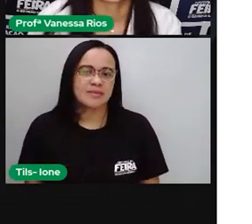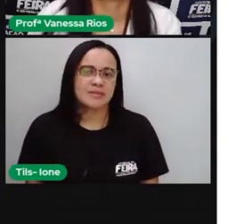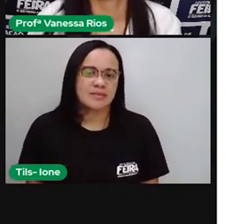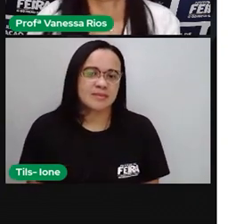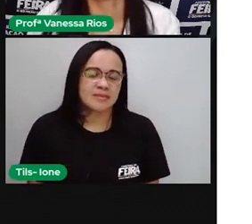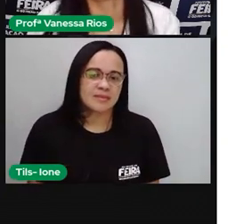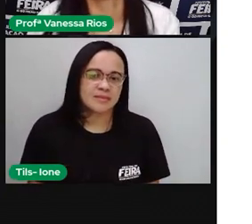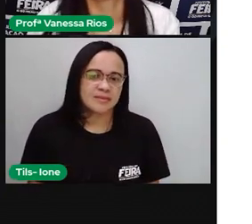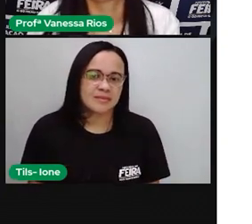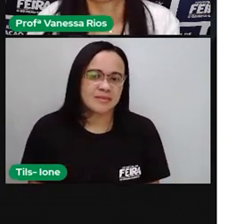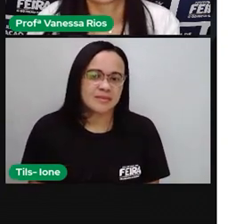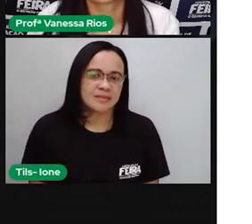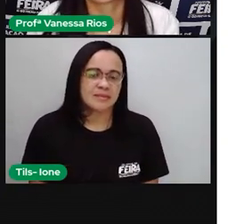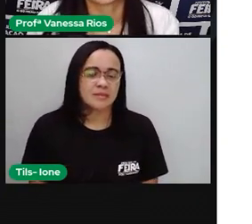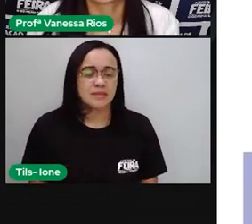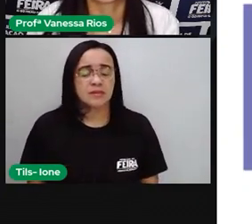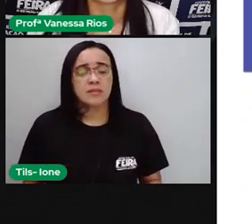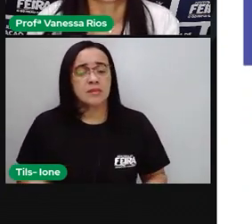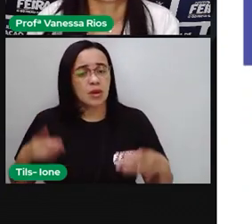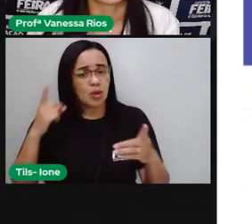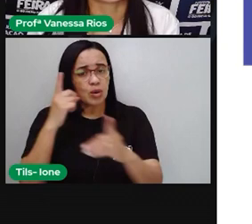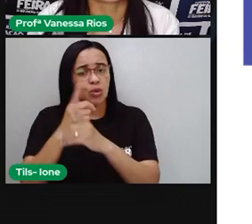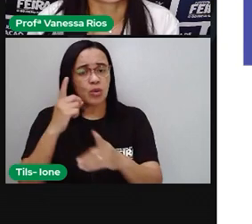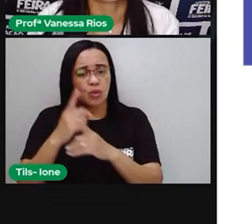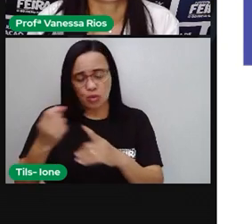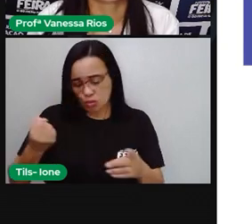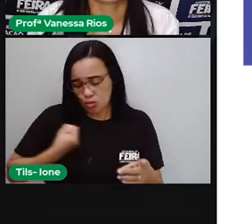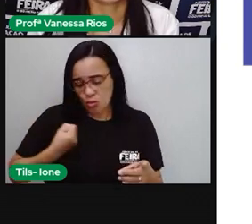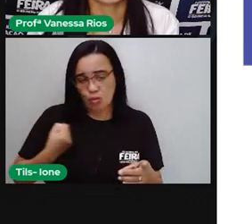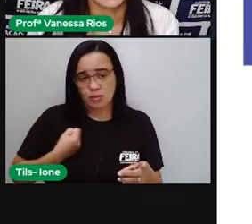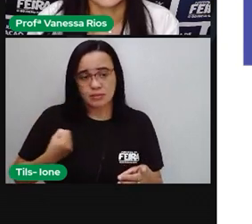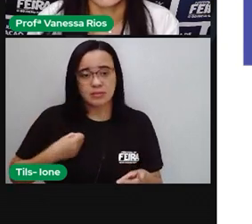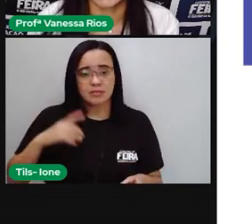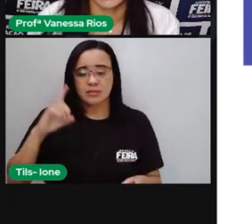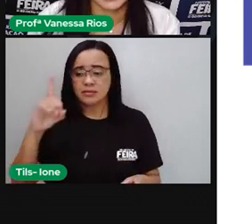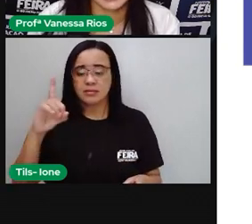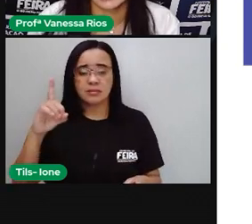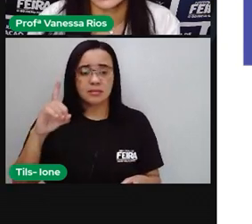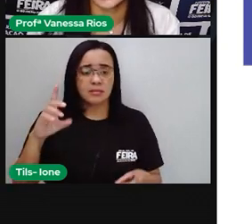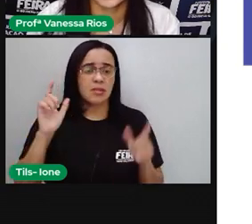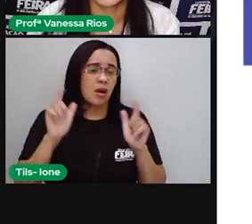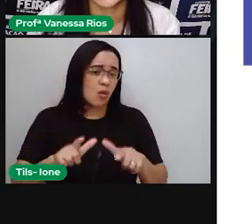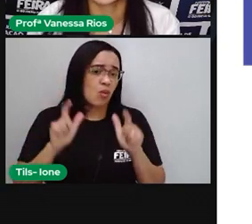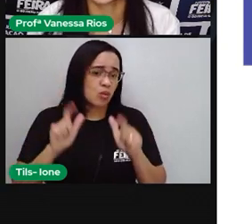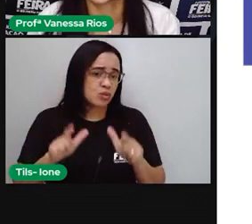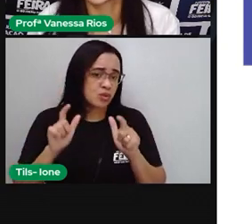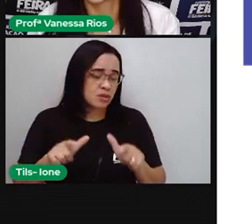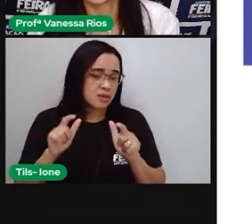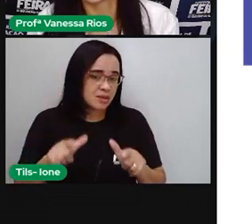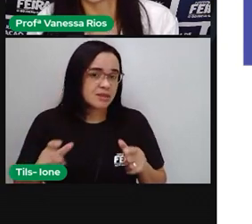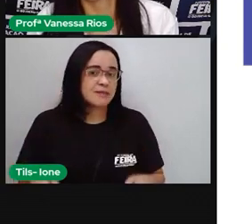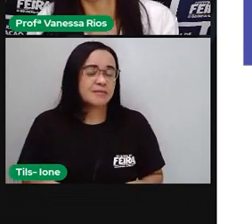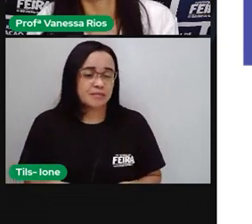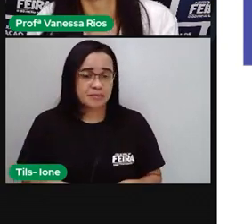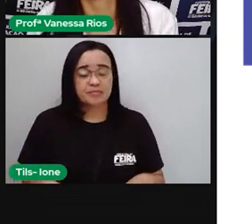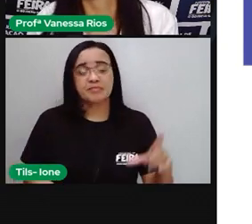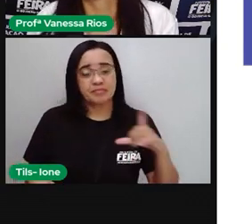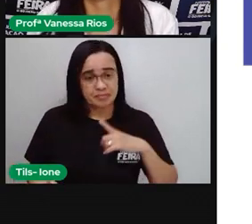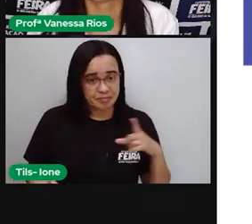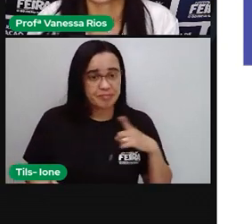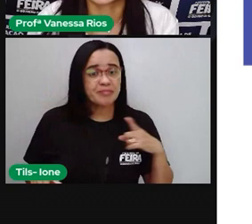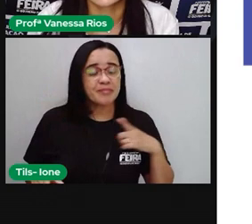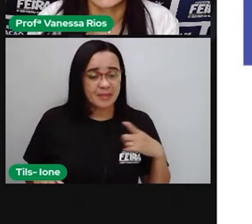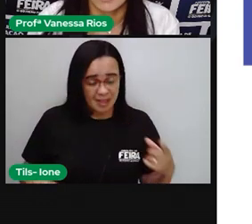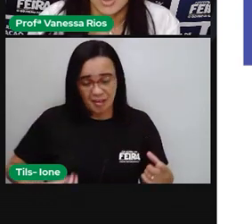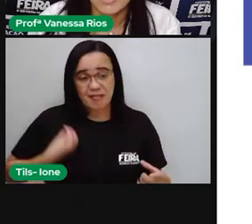E aí, onde é que a gente encontra os números decinais? A Pro falou aí que eles estão presentes no nosso cotidiano